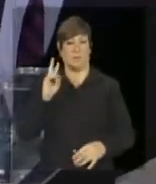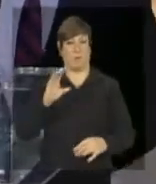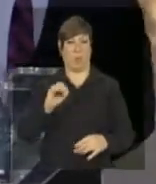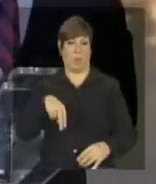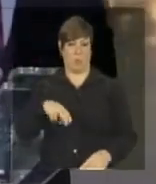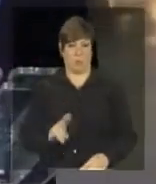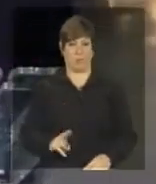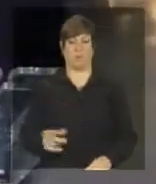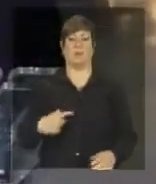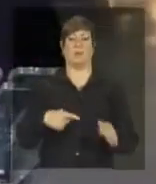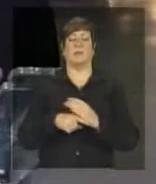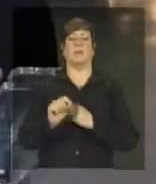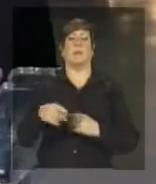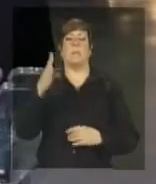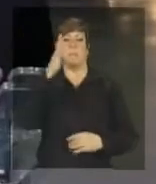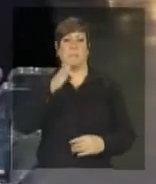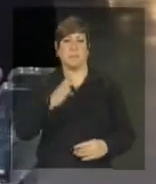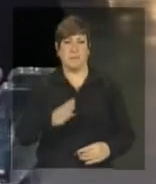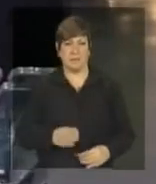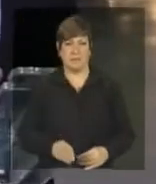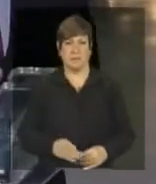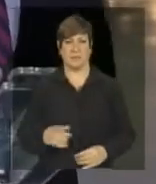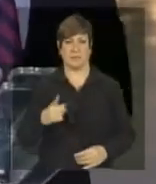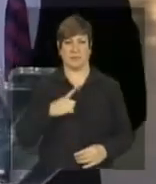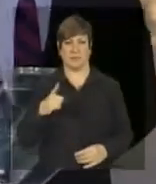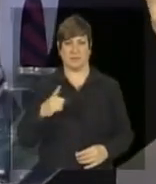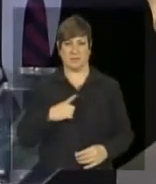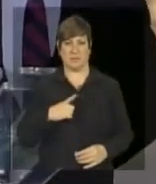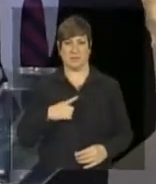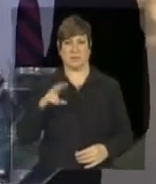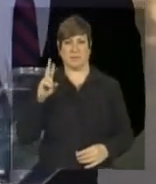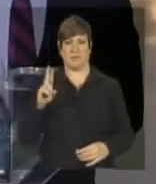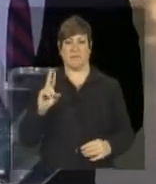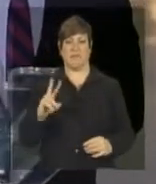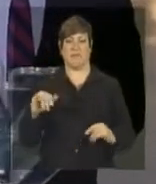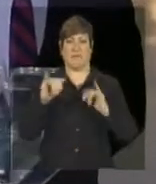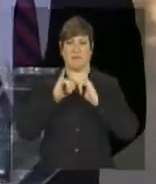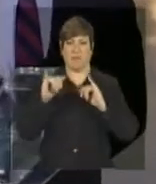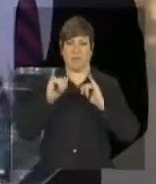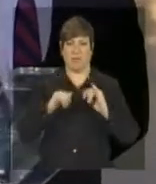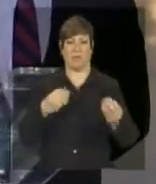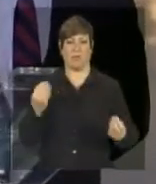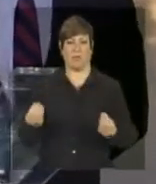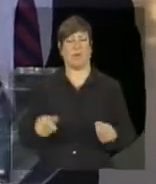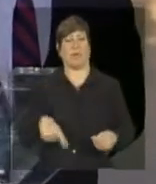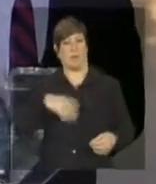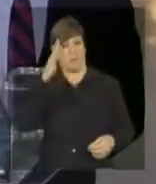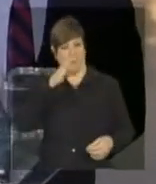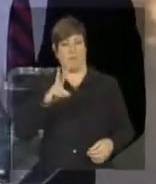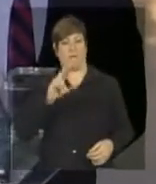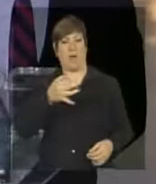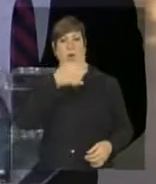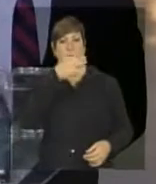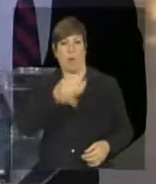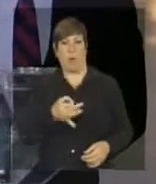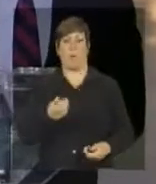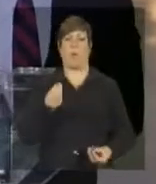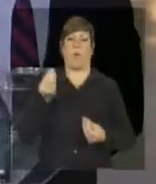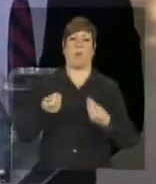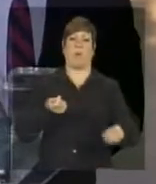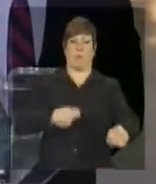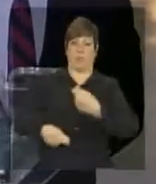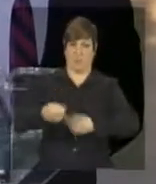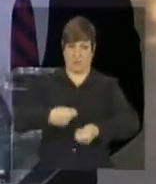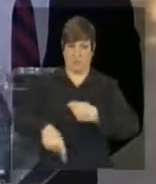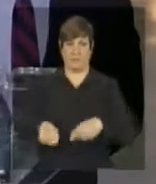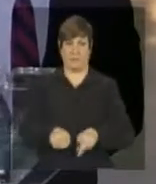E aí o Brasil leva um papel que vai informar um draft 1 o Brasil vai levar uma posição de negociação que tem